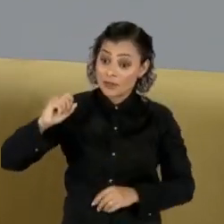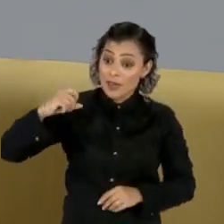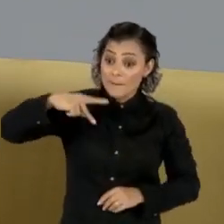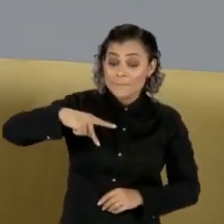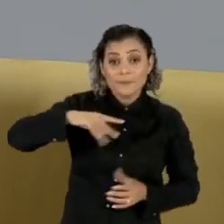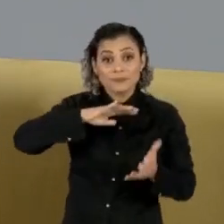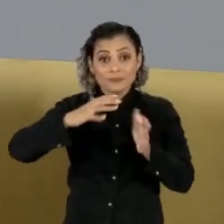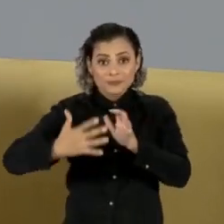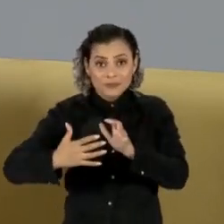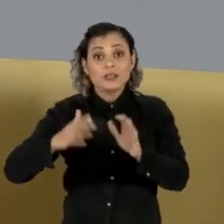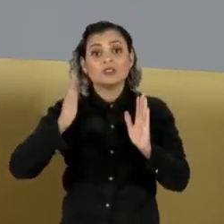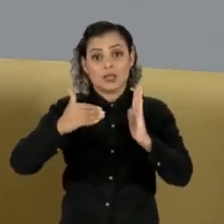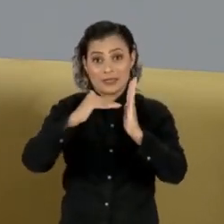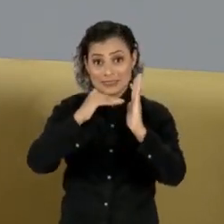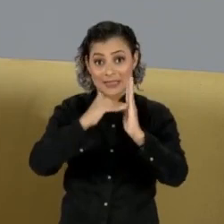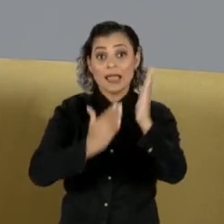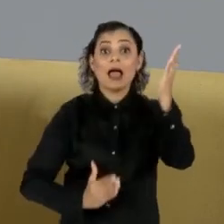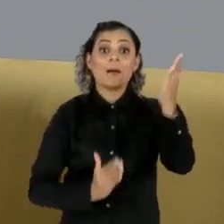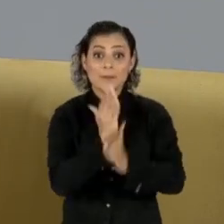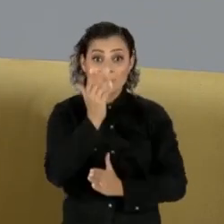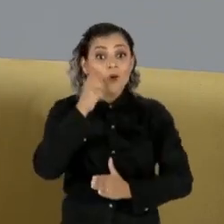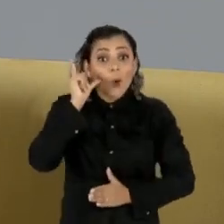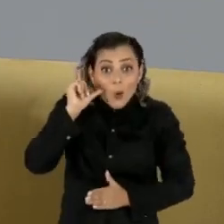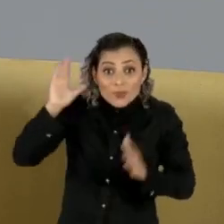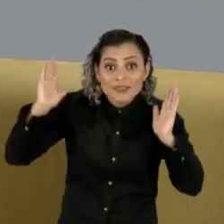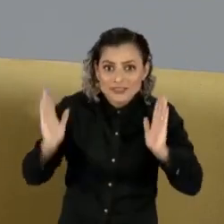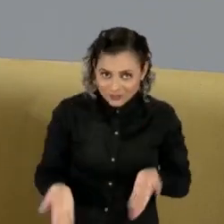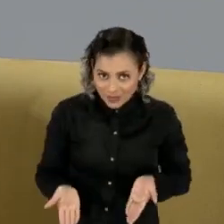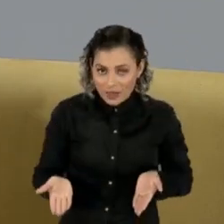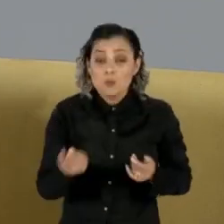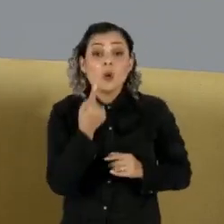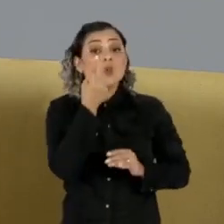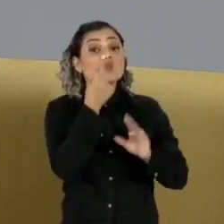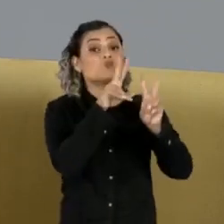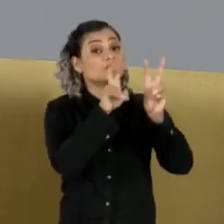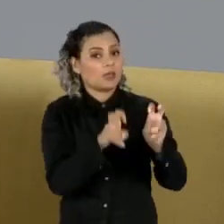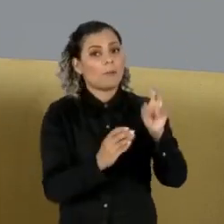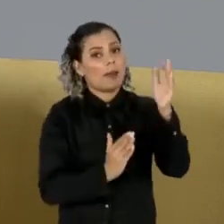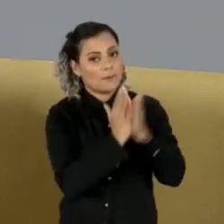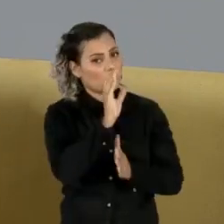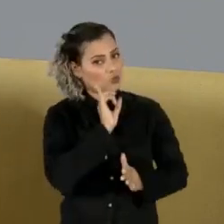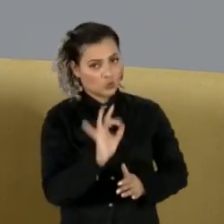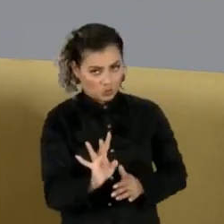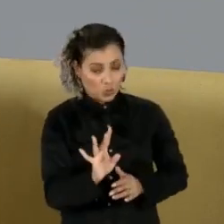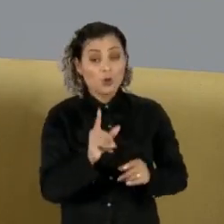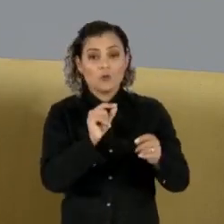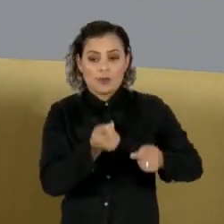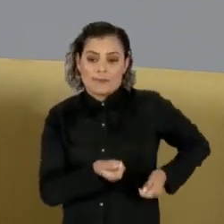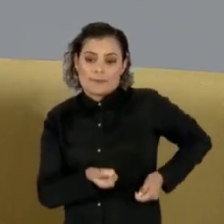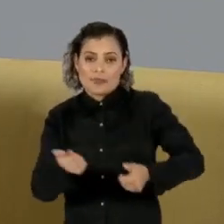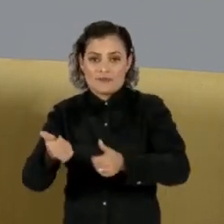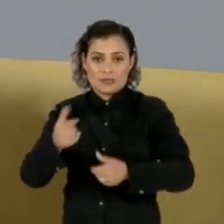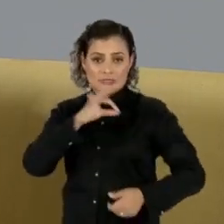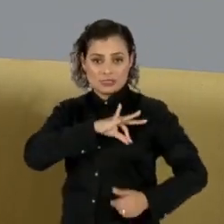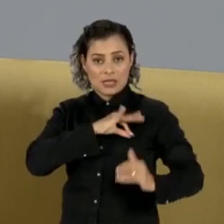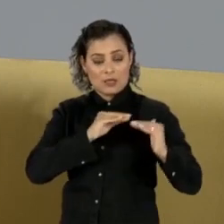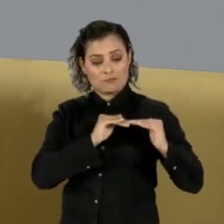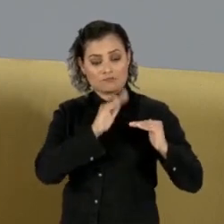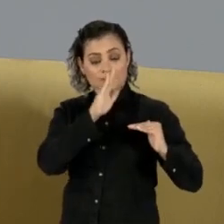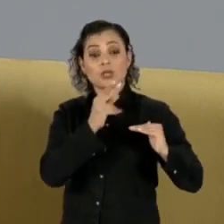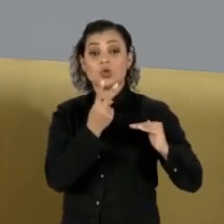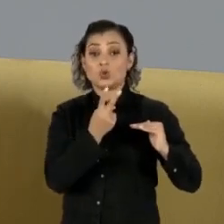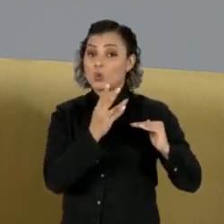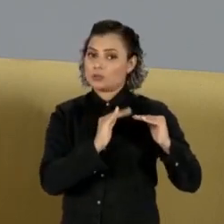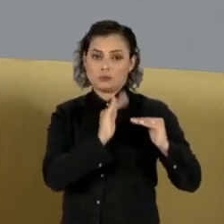plenário do Senado. Os senadores só aprovaram um destaque, o que mantém o pagamento do abono salarial a quem ganha até dois